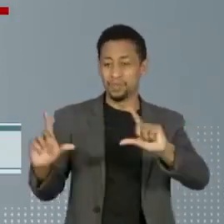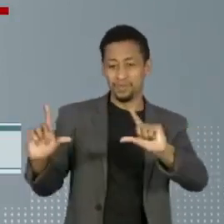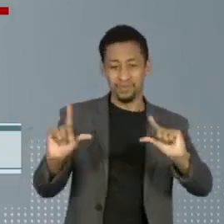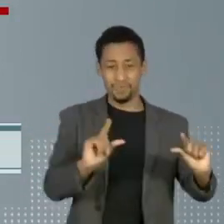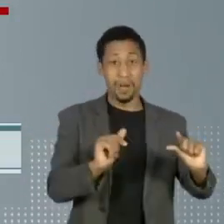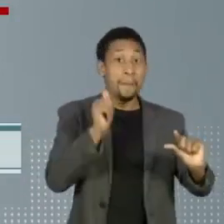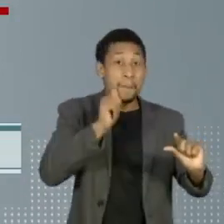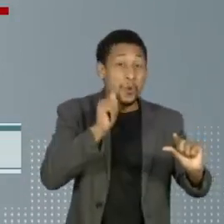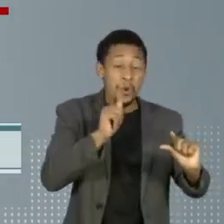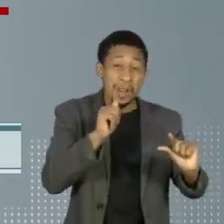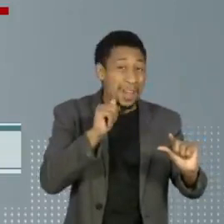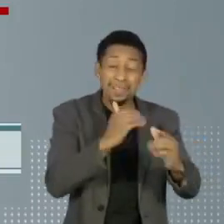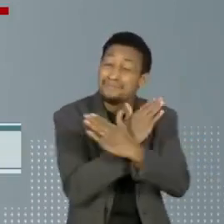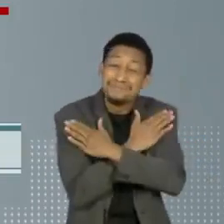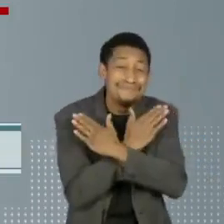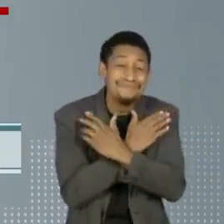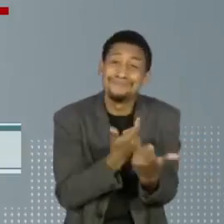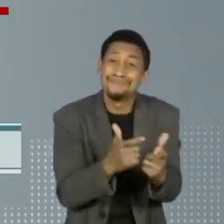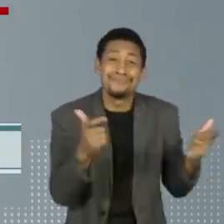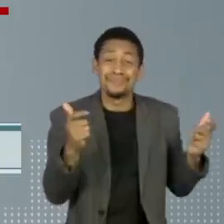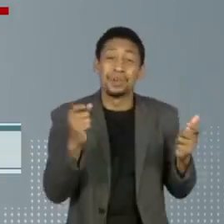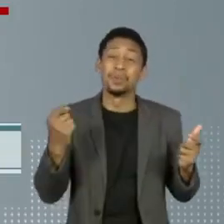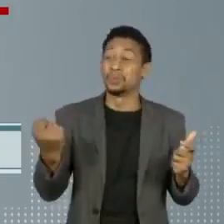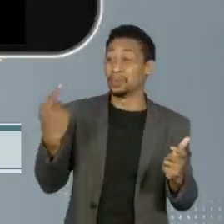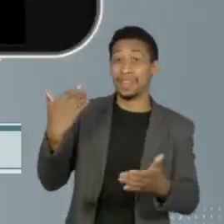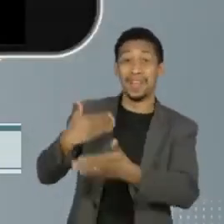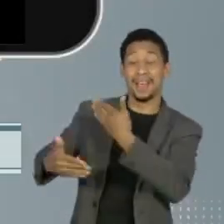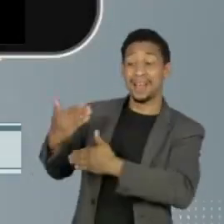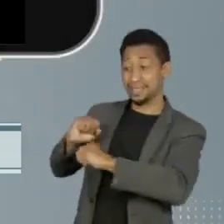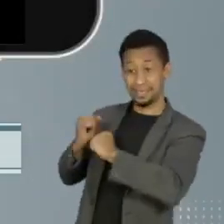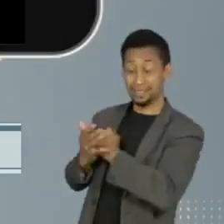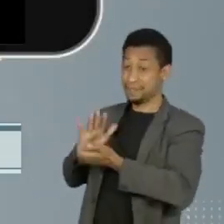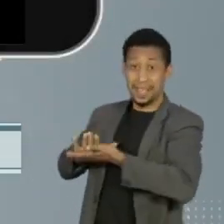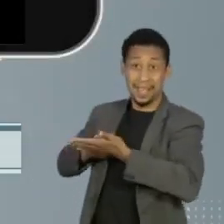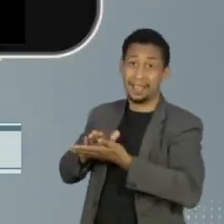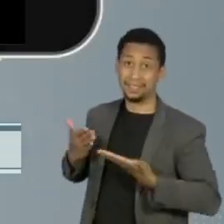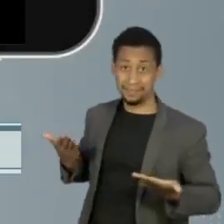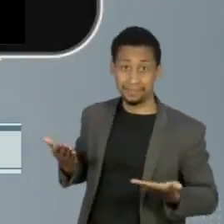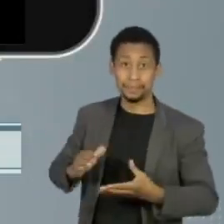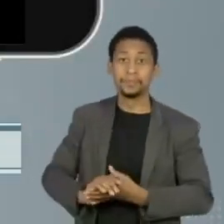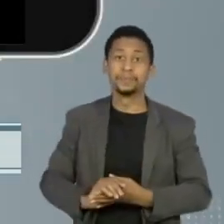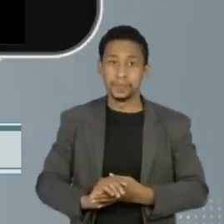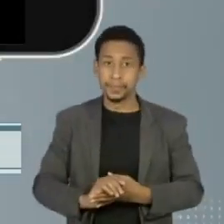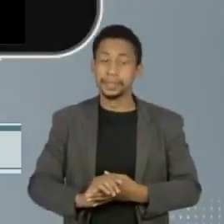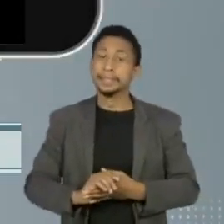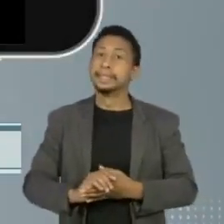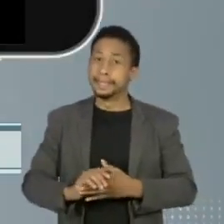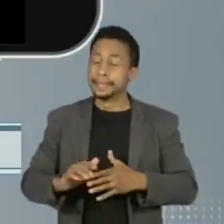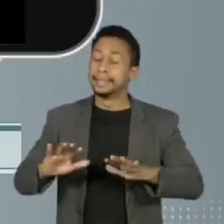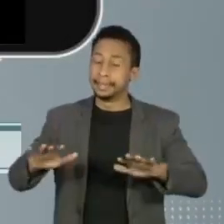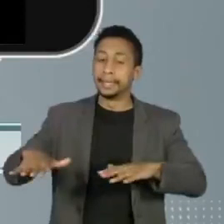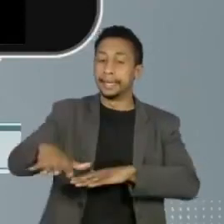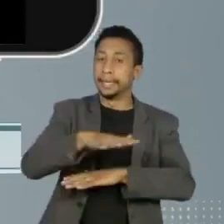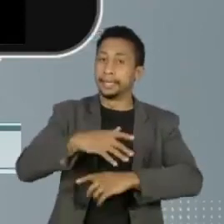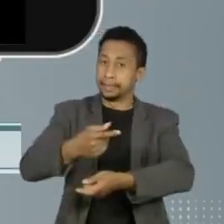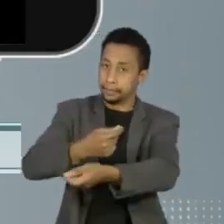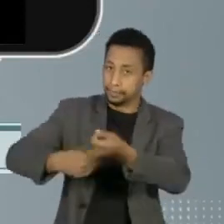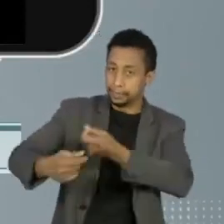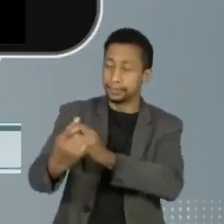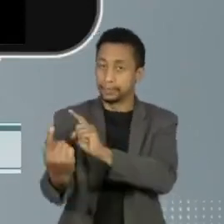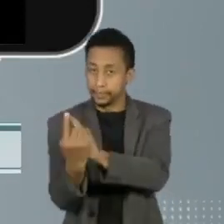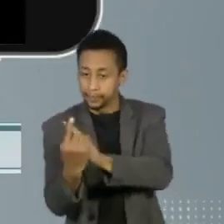profissionais do sexo feminino empregadas do que antes da crise. Houve uma incidência maior de demissões no setor do comércio e